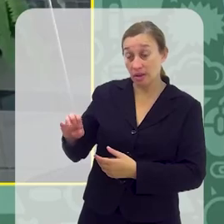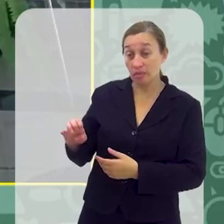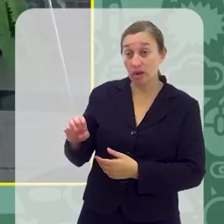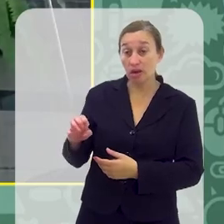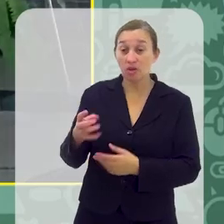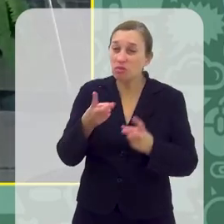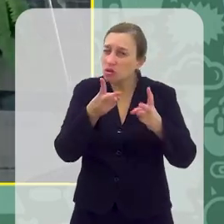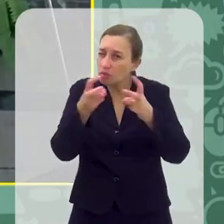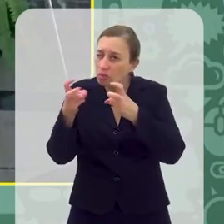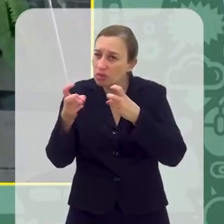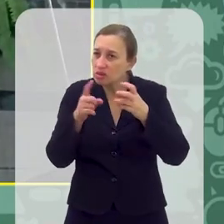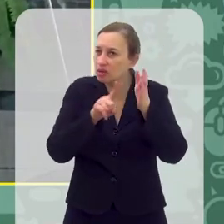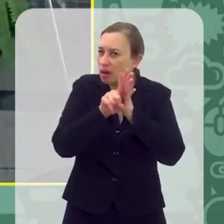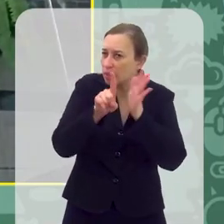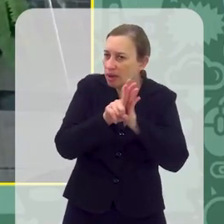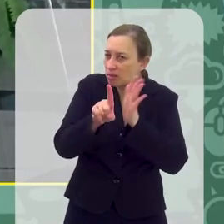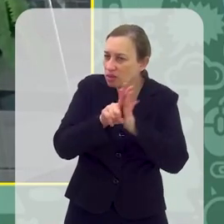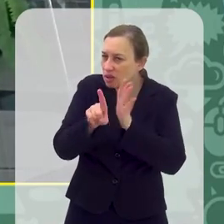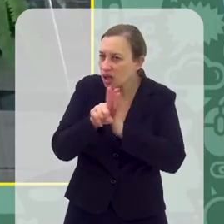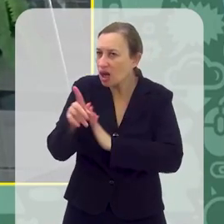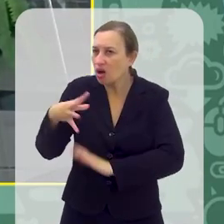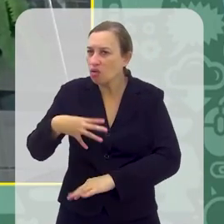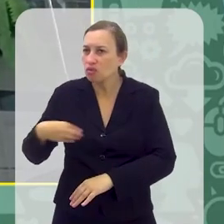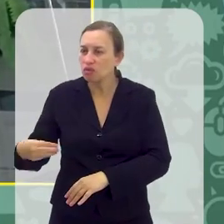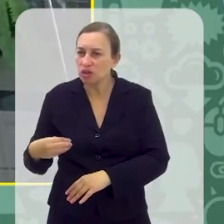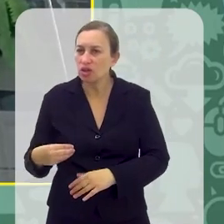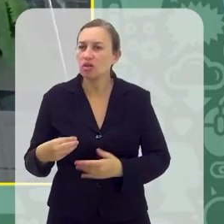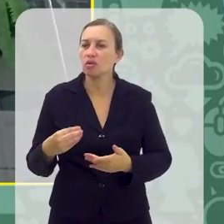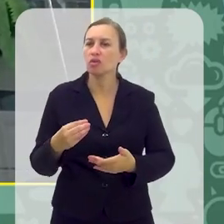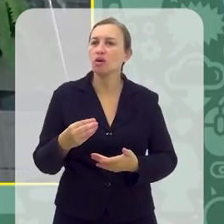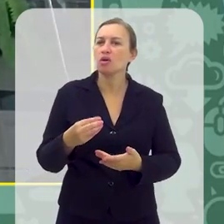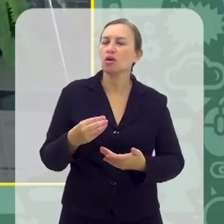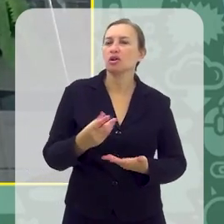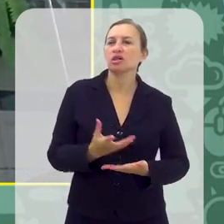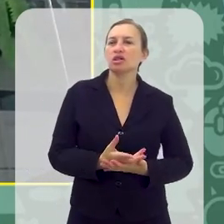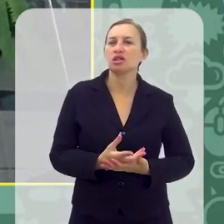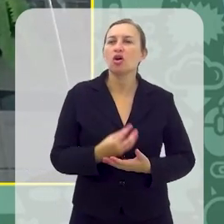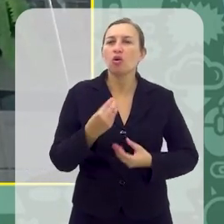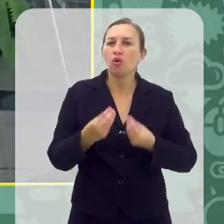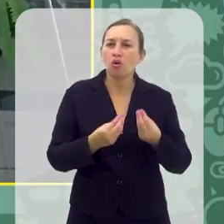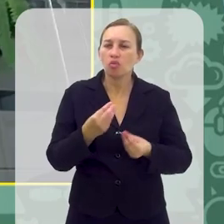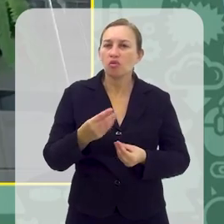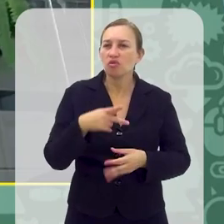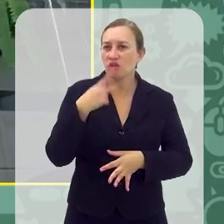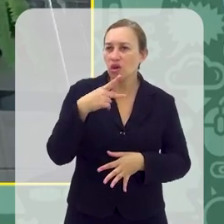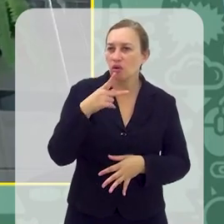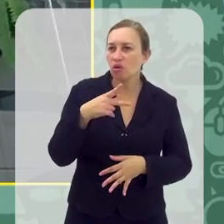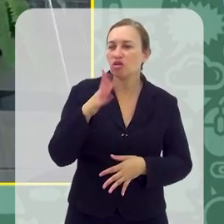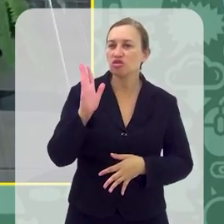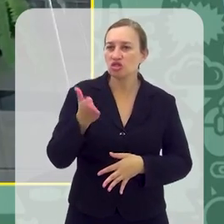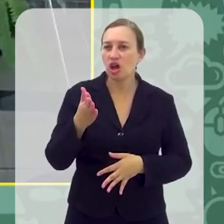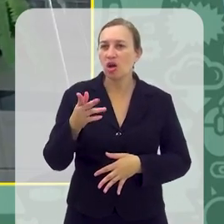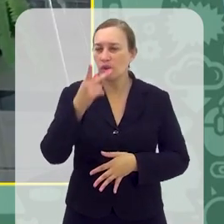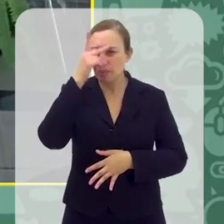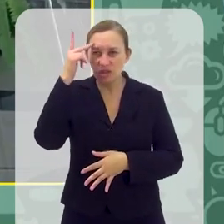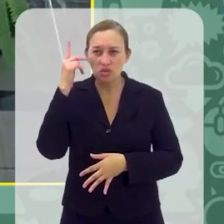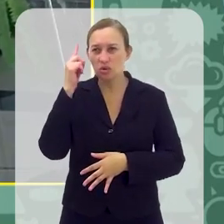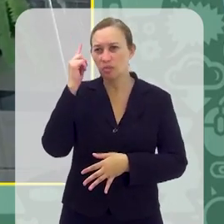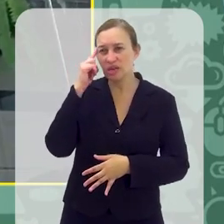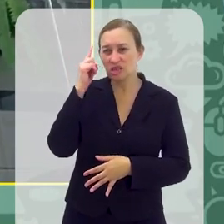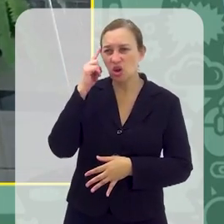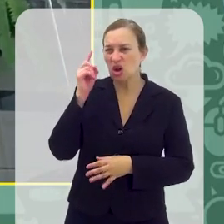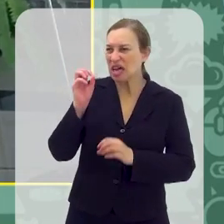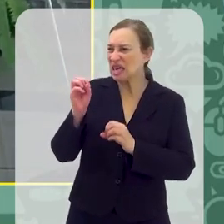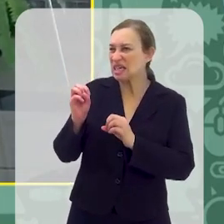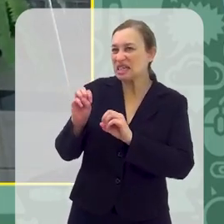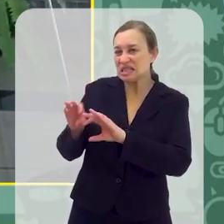adultos, não começa pelas crianças, não começa pelos jovens. Começa por nós, porque é como disse o Jean Jaure, né? Pensador, ninguém